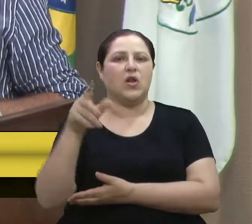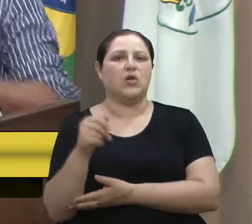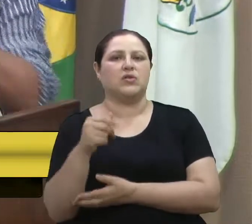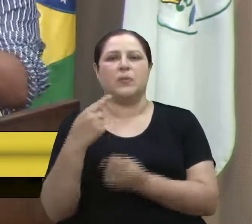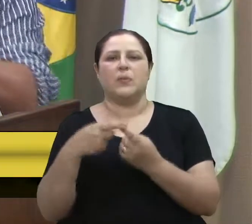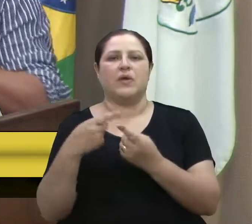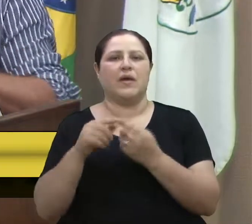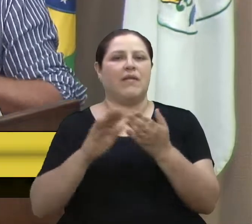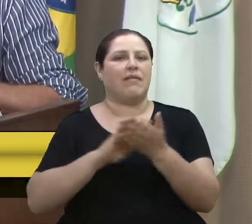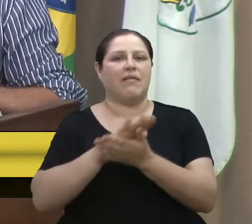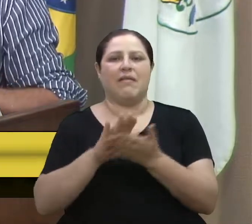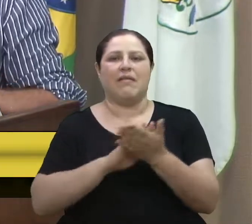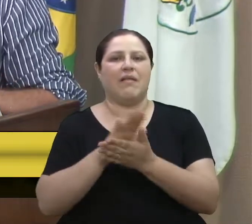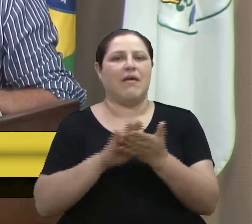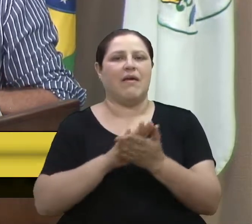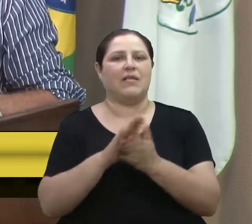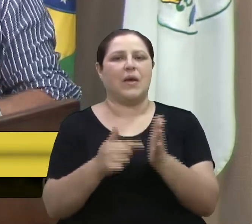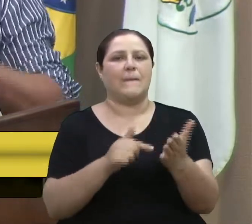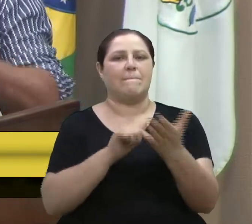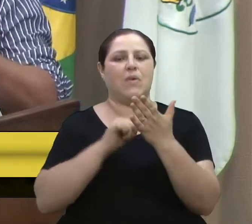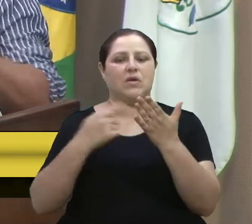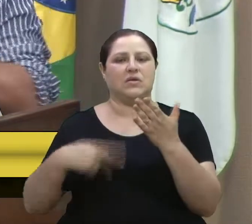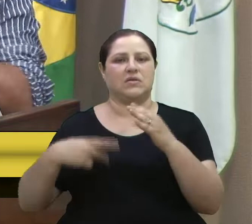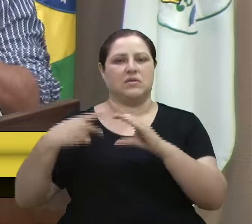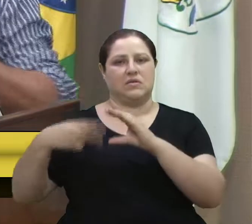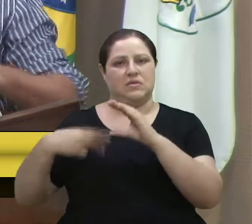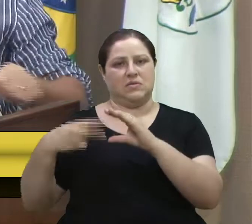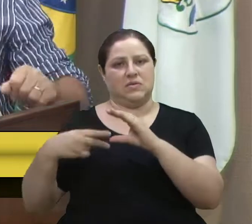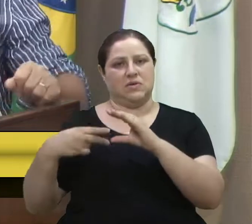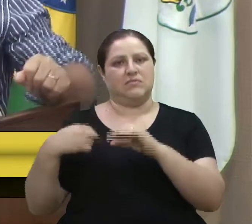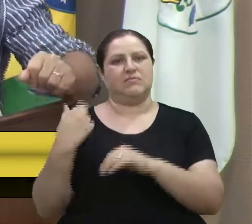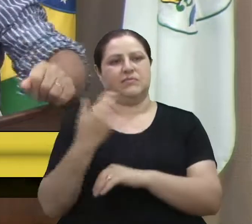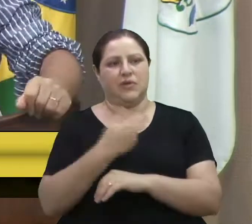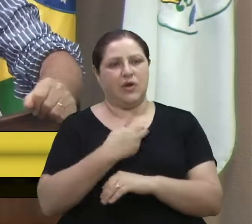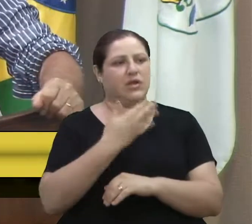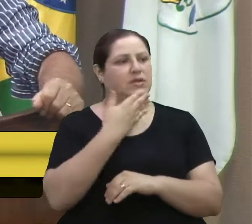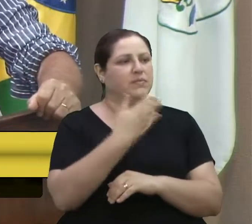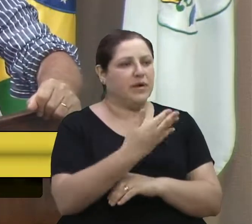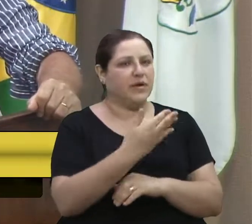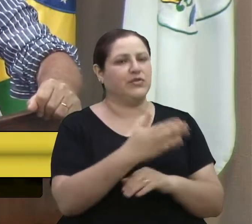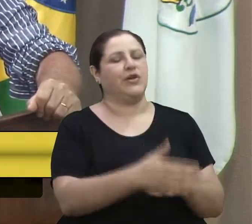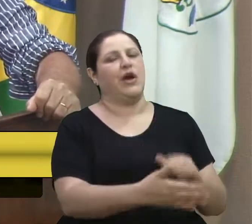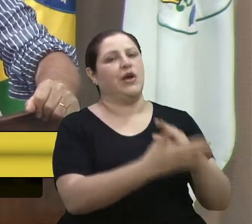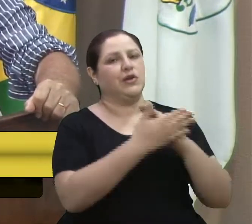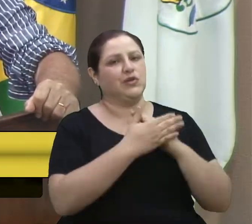E isso vai ajudar. Isso vai ajudar nós a construirmos juntos uma saída.